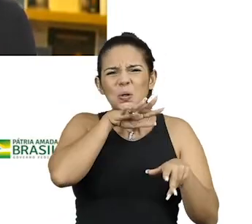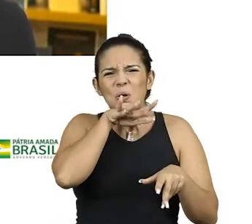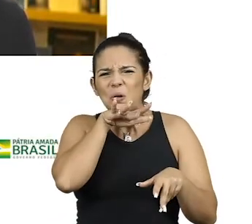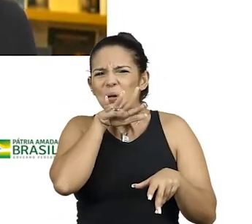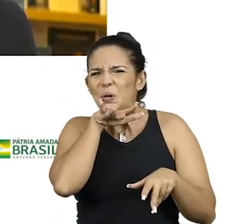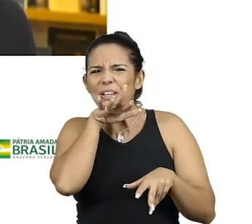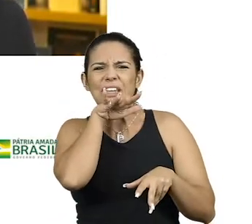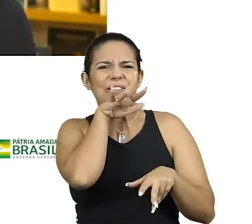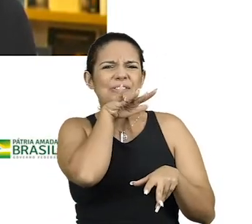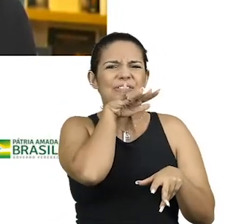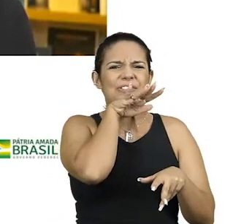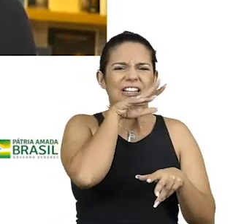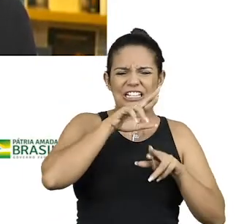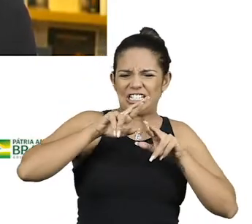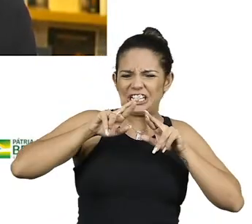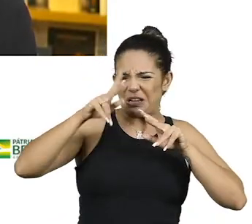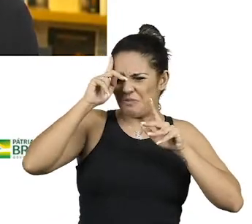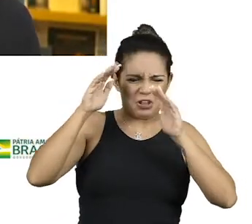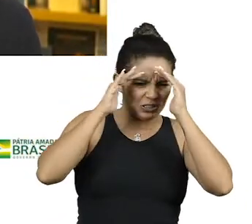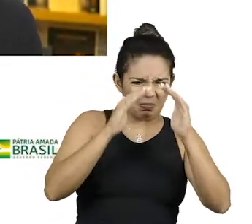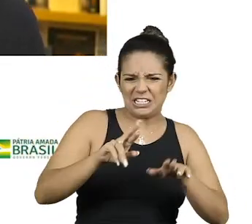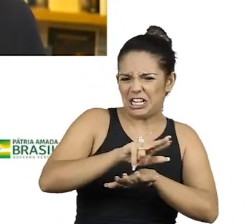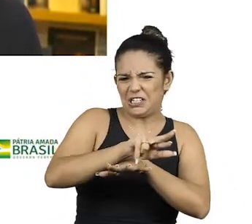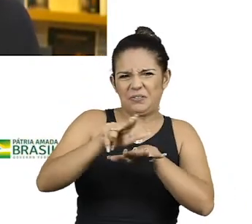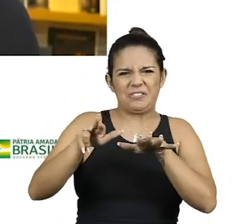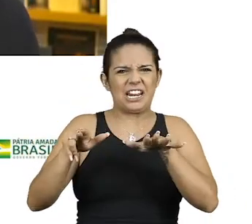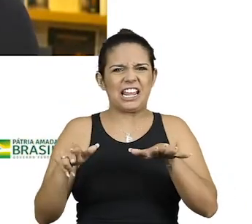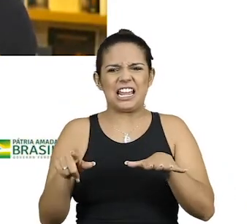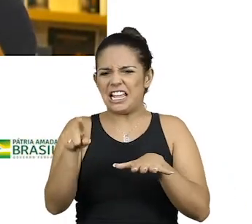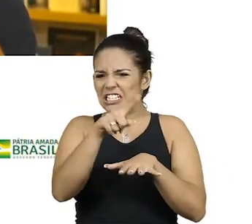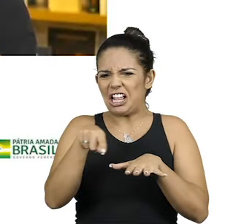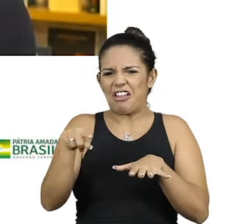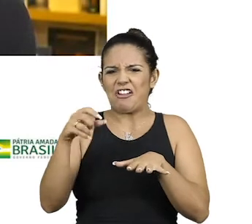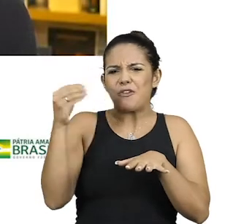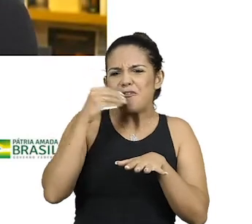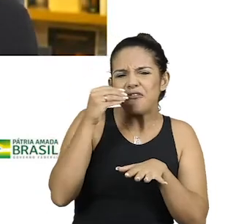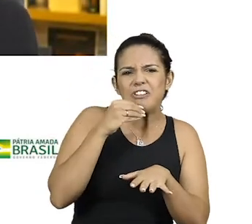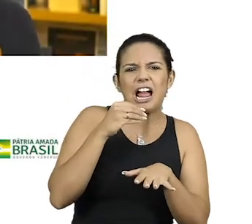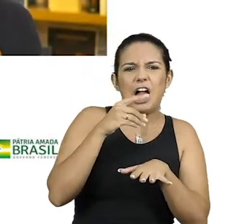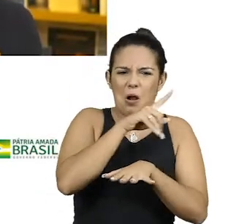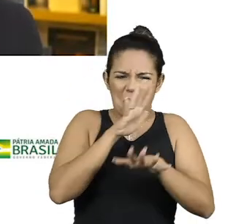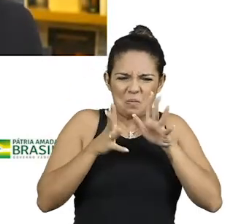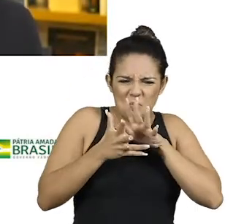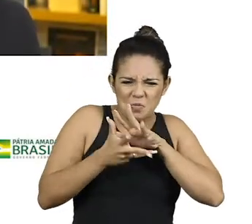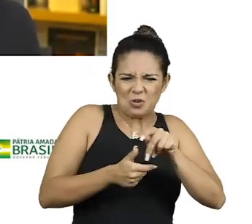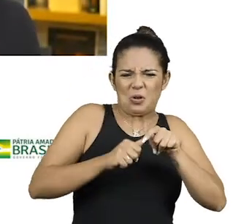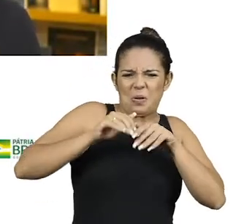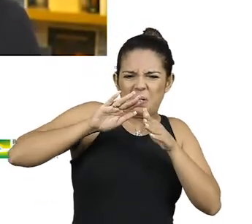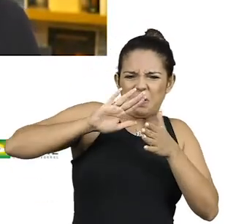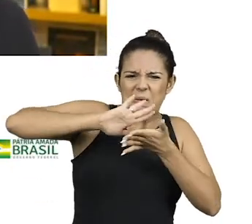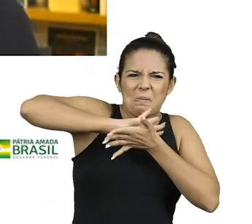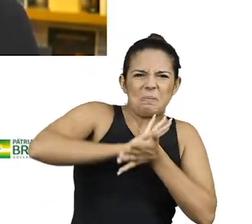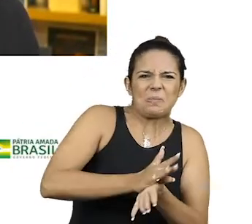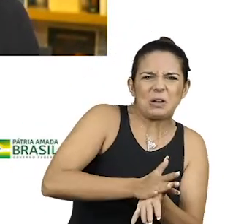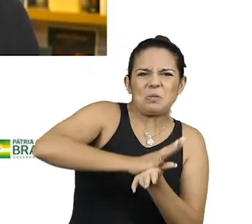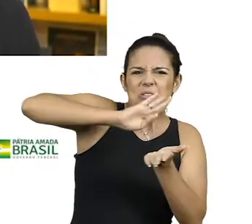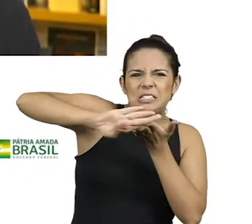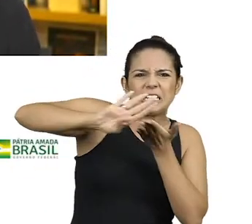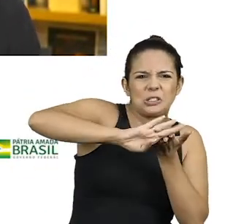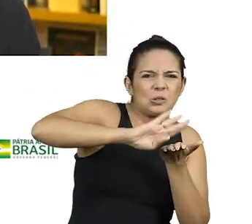vulneráveis, com as singularidades. Que mundo terrível de winners, losers.